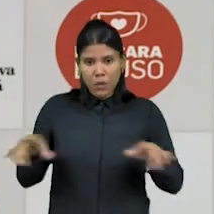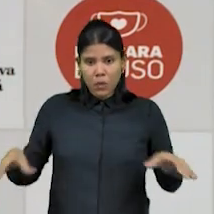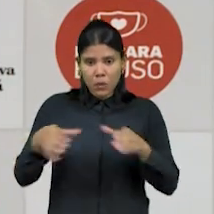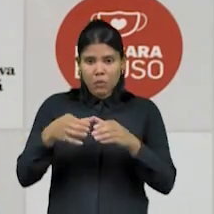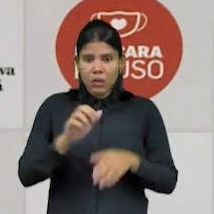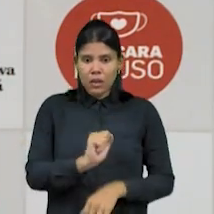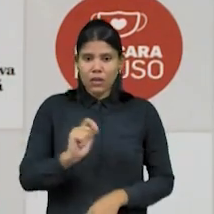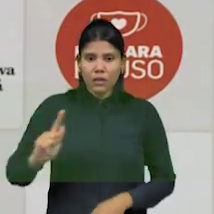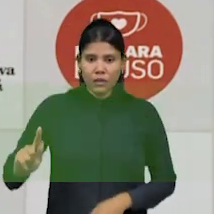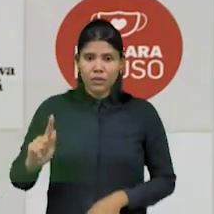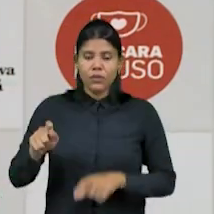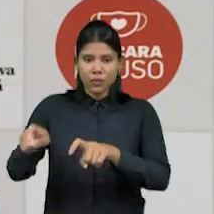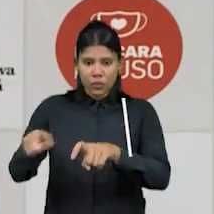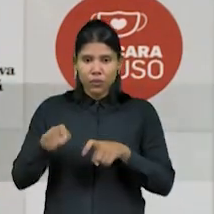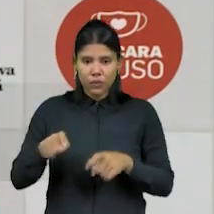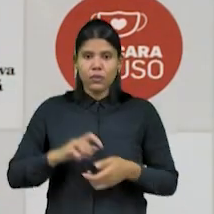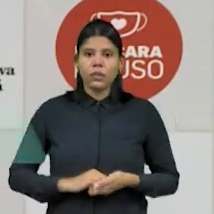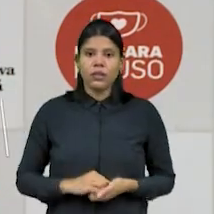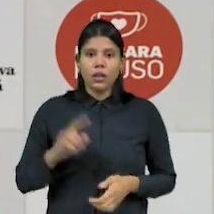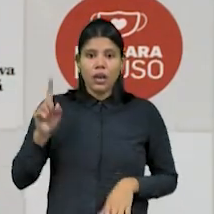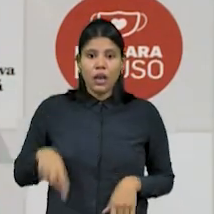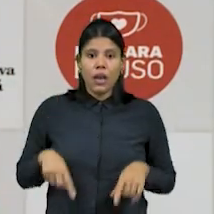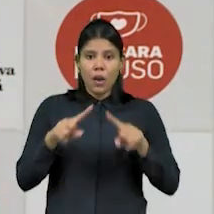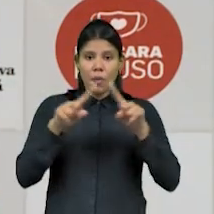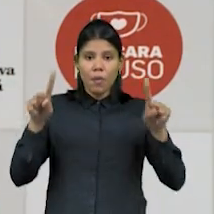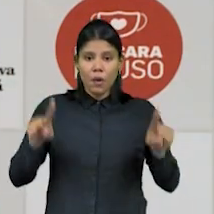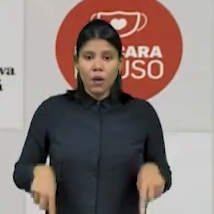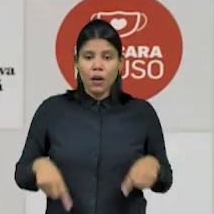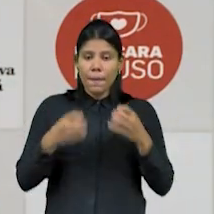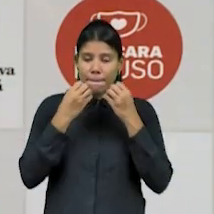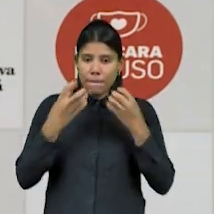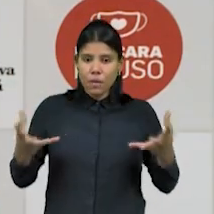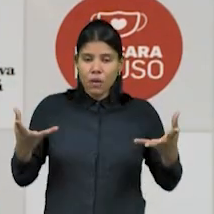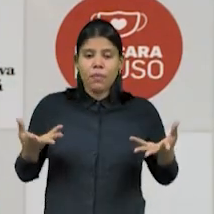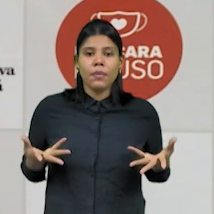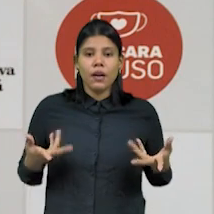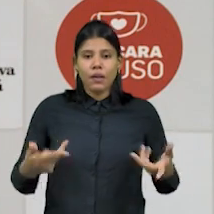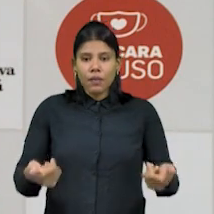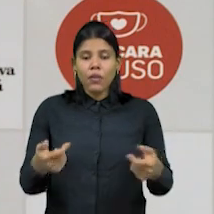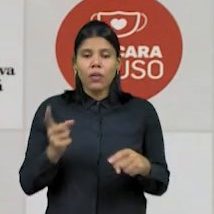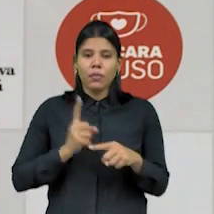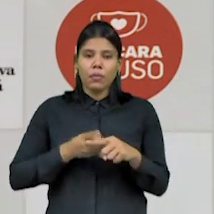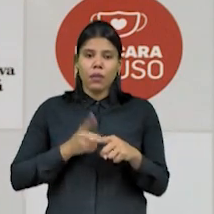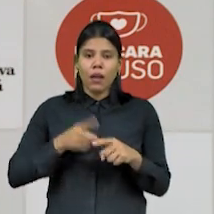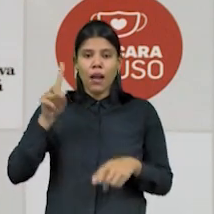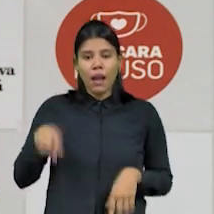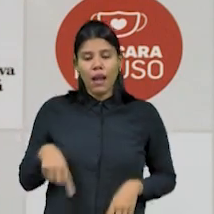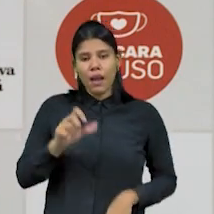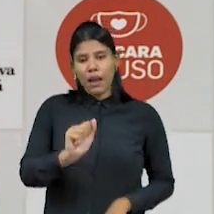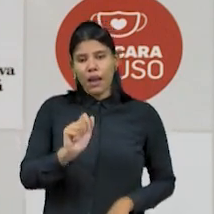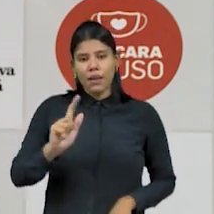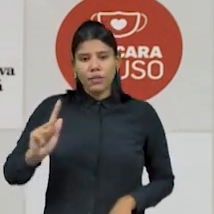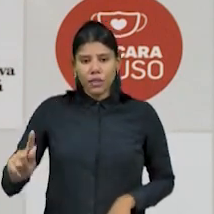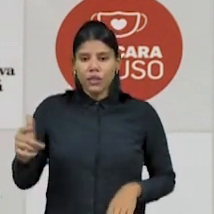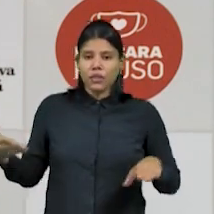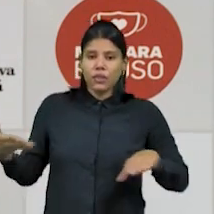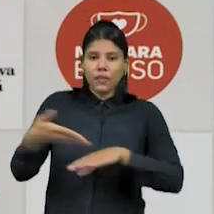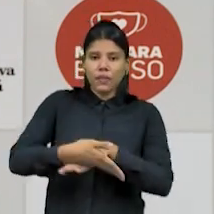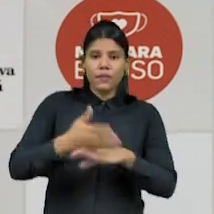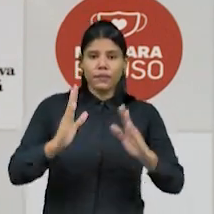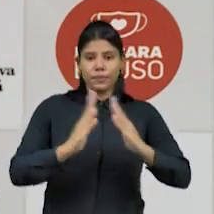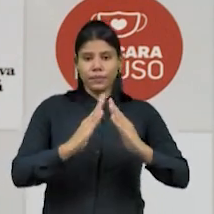programa muito qualificado, muito bom, porque é exatamente aqueles agentes que chegam até a casa dos agricultores